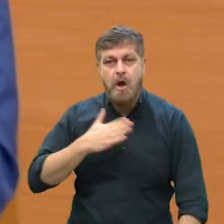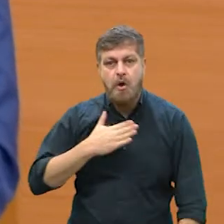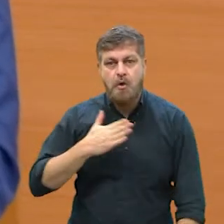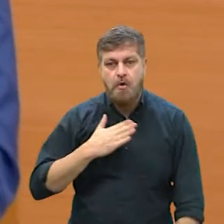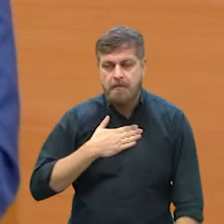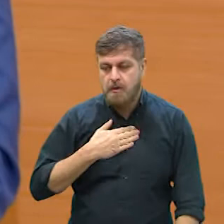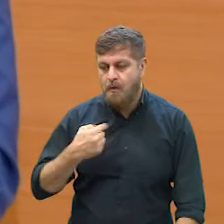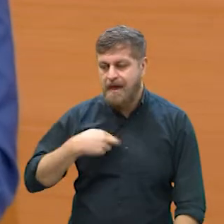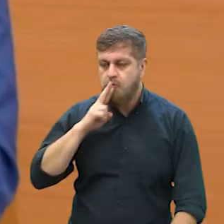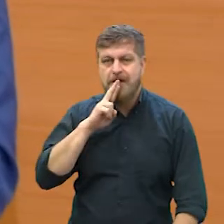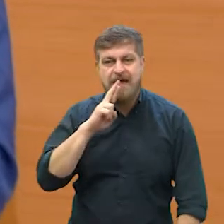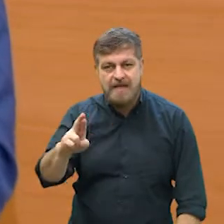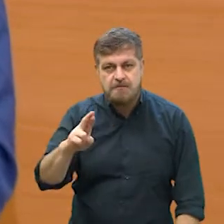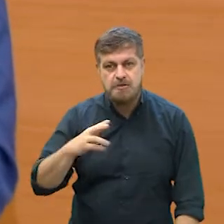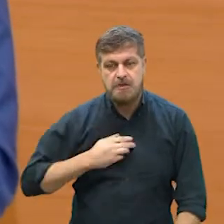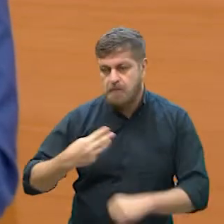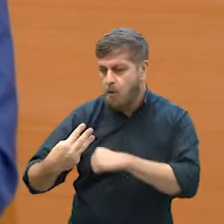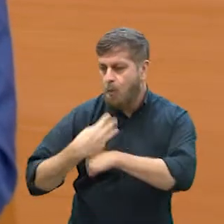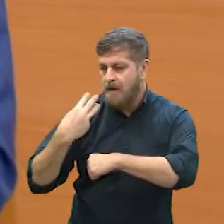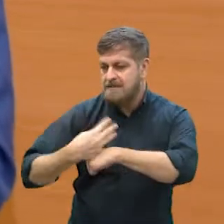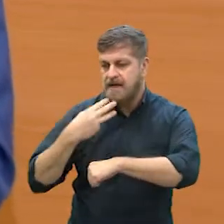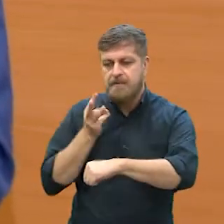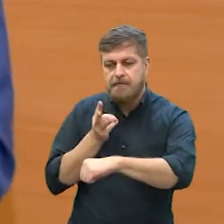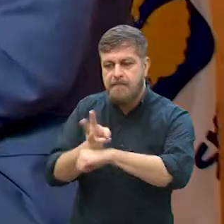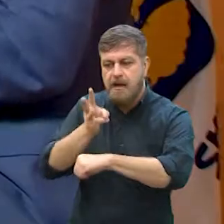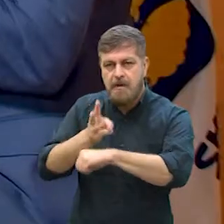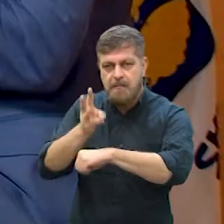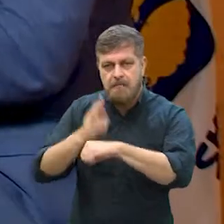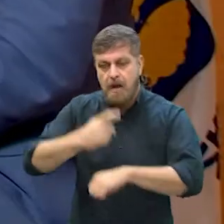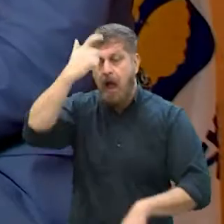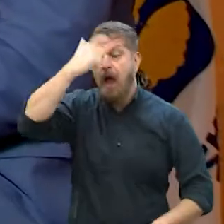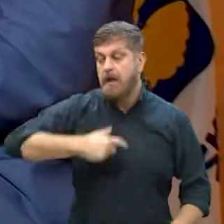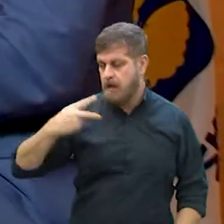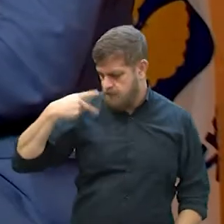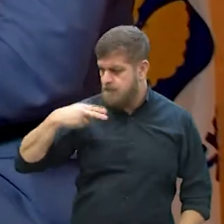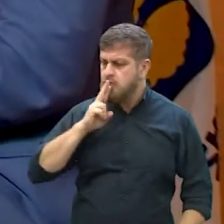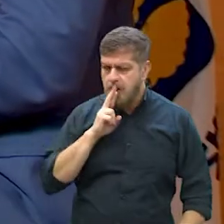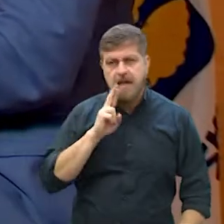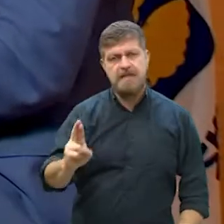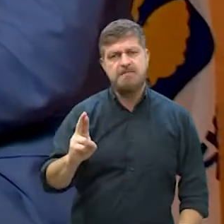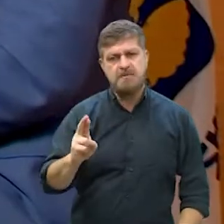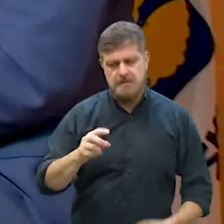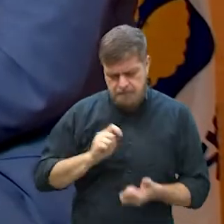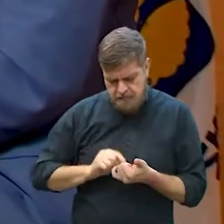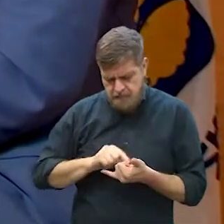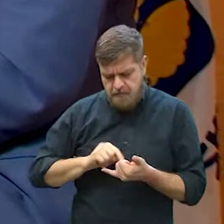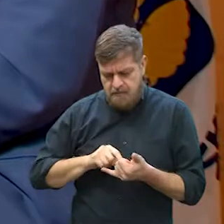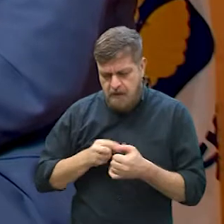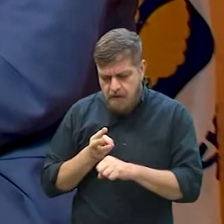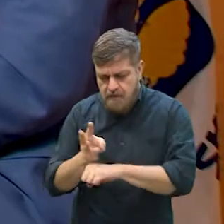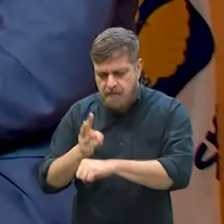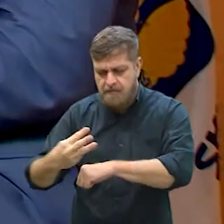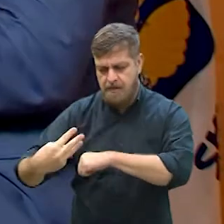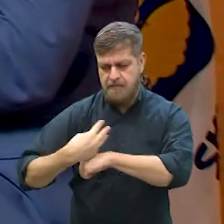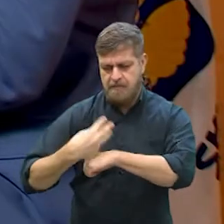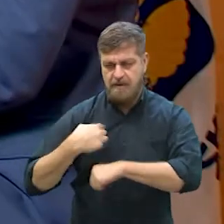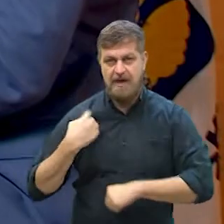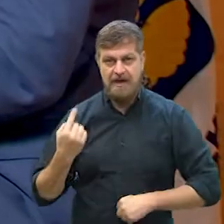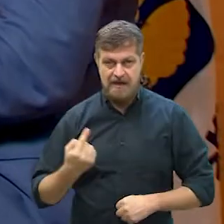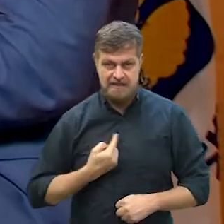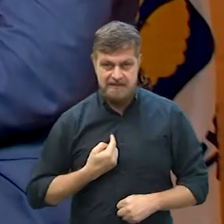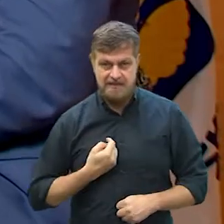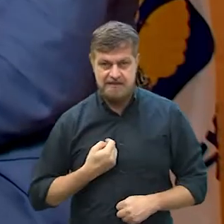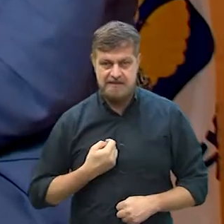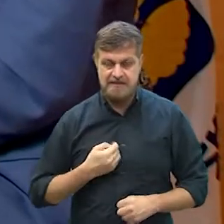né? Era sempre eu que respondia, principalmente no meu WhatsApp. Ah, mas é você, vereador? Como assim? Não, sou eu que estou respondendo, né? Muitas vezes a gente se